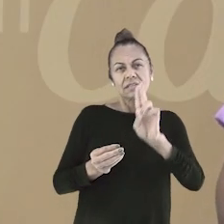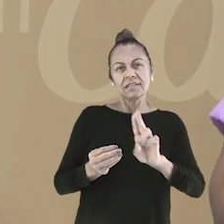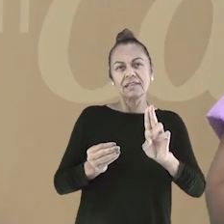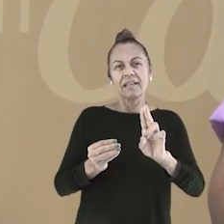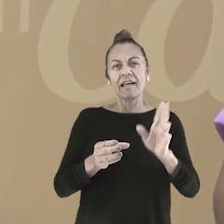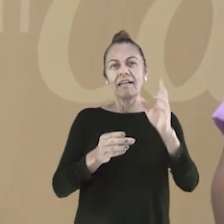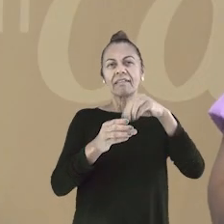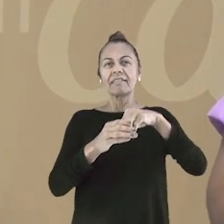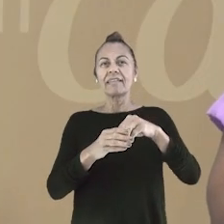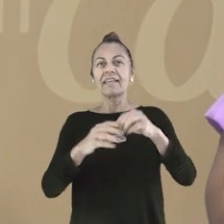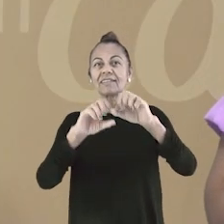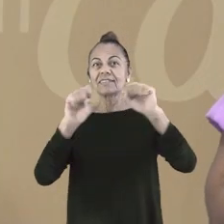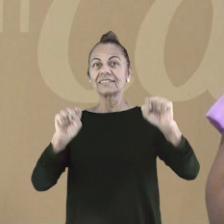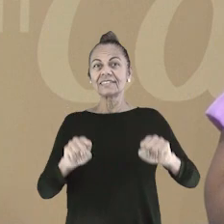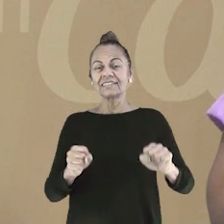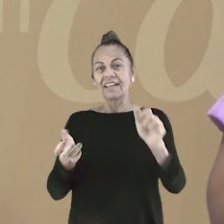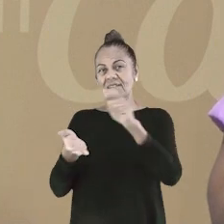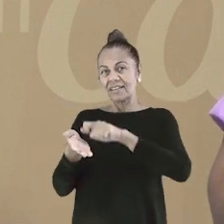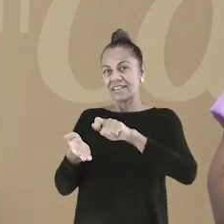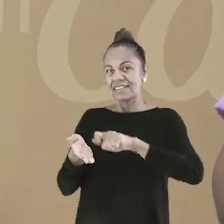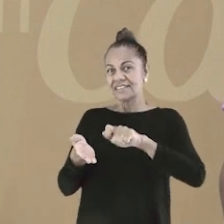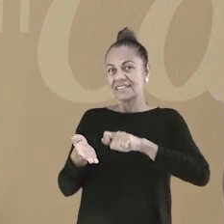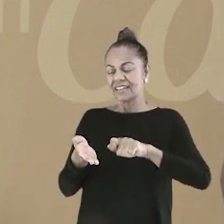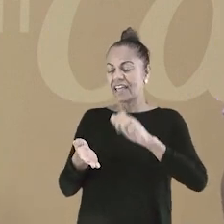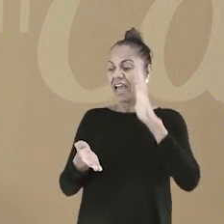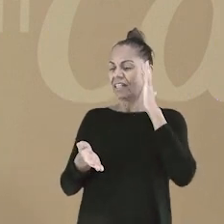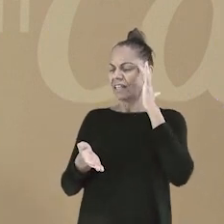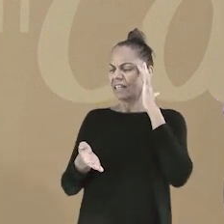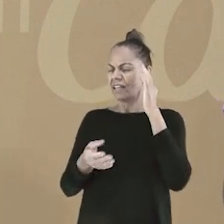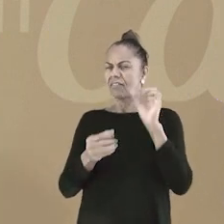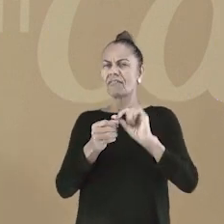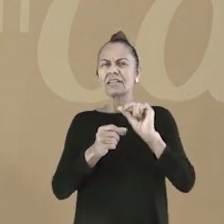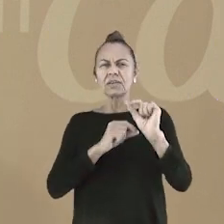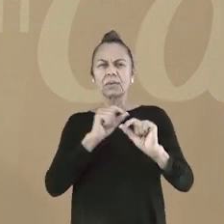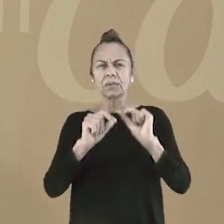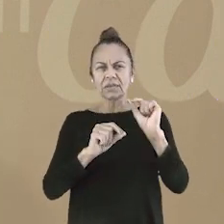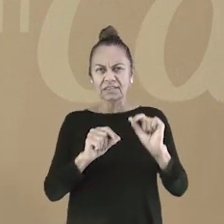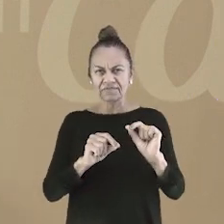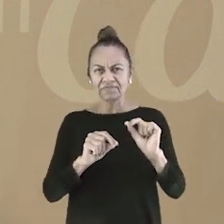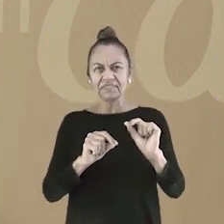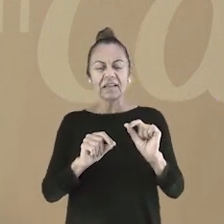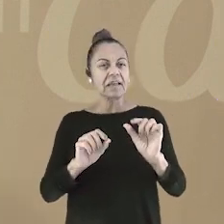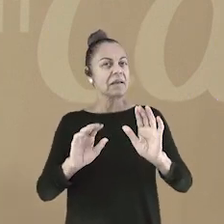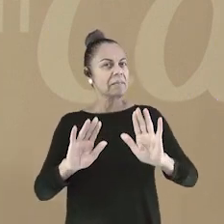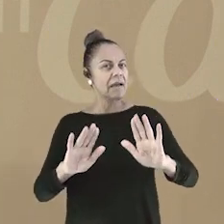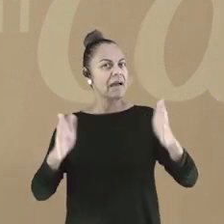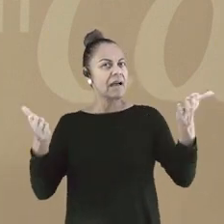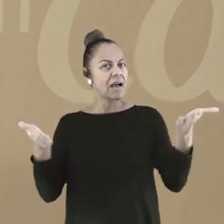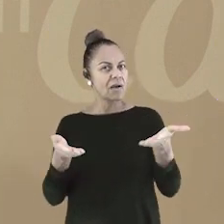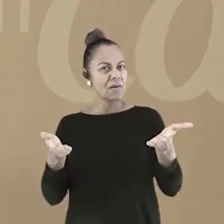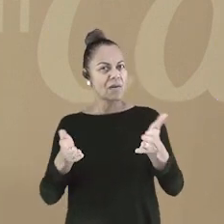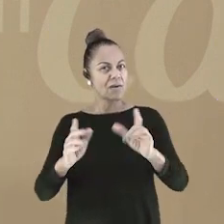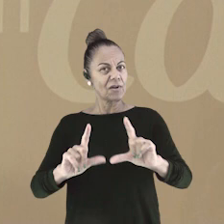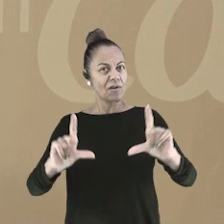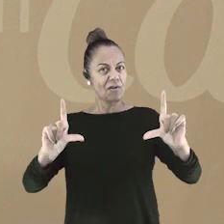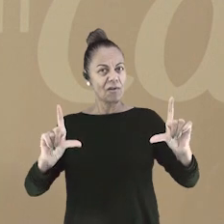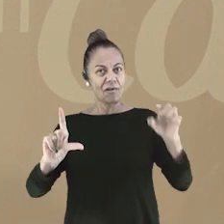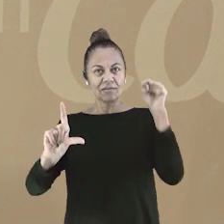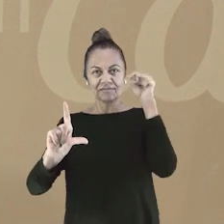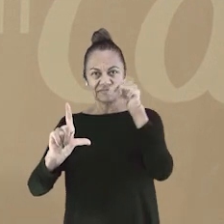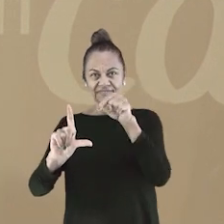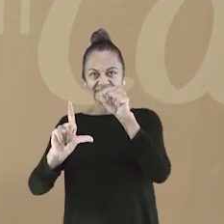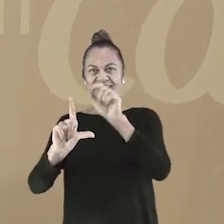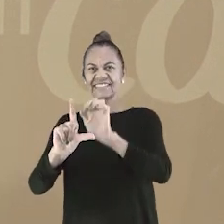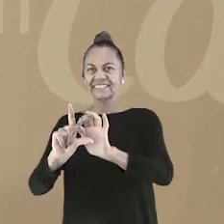Agora, você pode marcar a sua presença também aqui nas aulas da TV. Para isso, é só apontar o seu celular